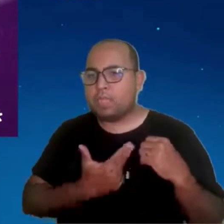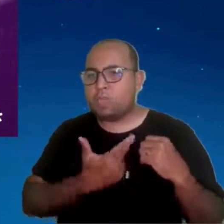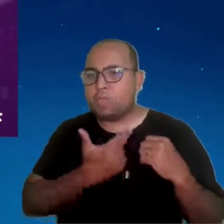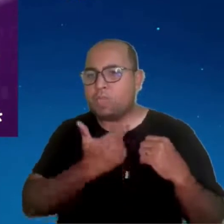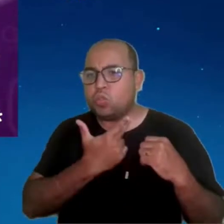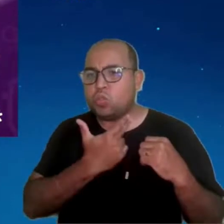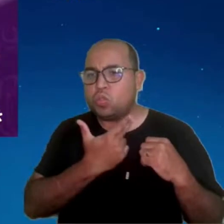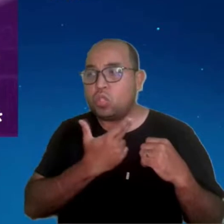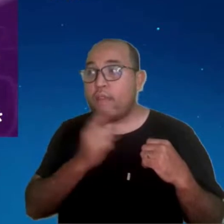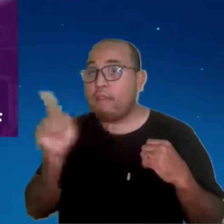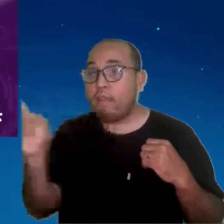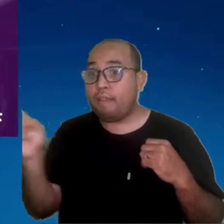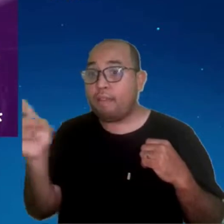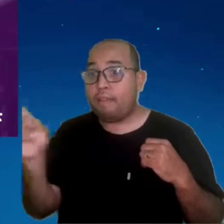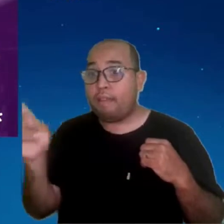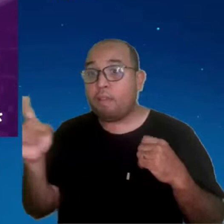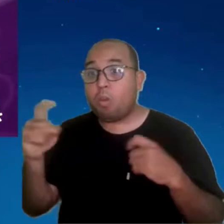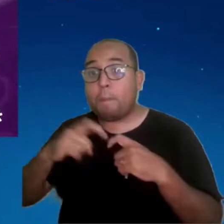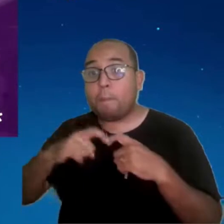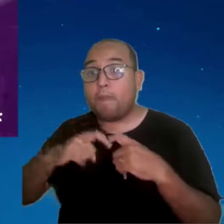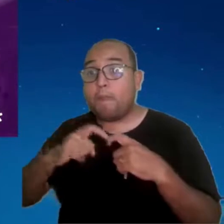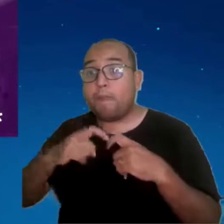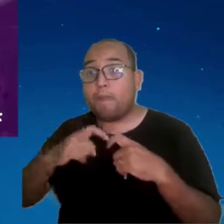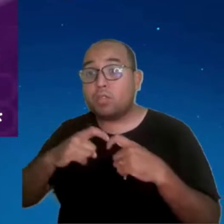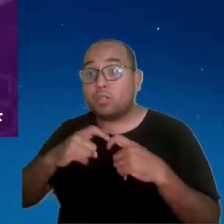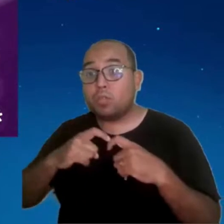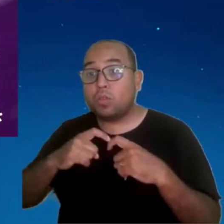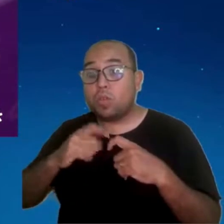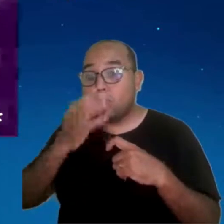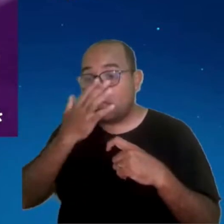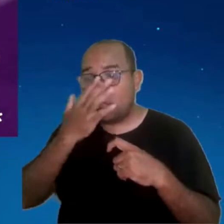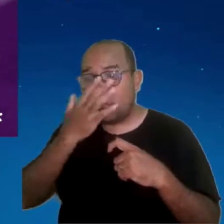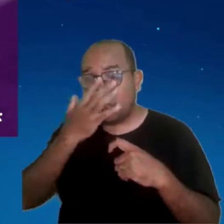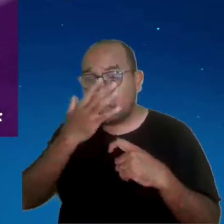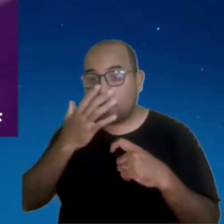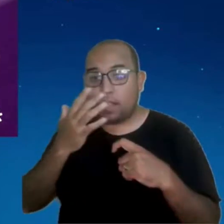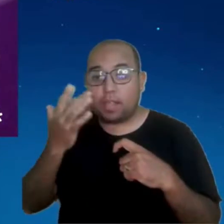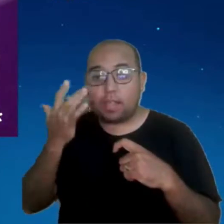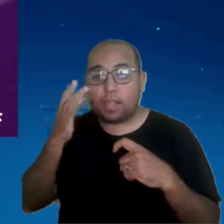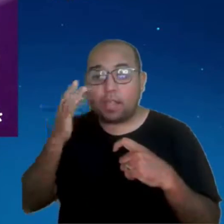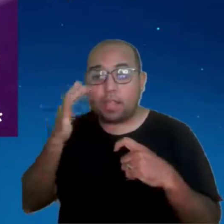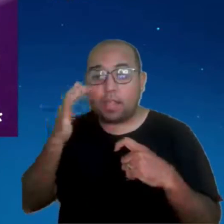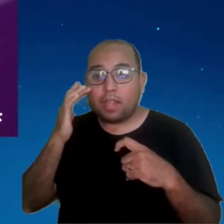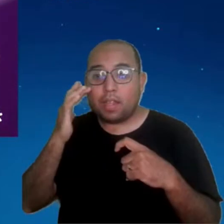o cardiologista, ele não consegue ter a visão clara do coração como um todo, até antes de abrir.